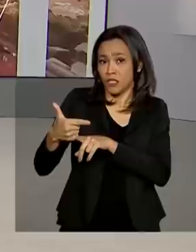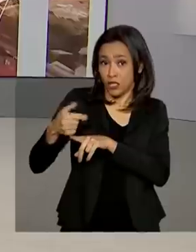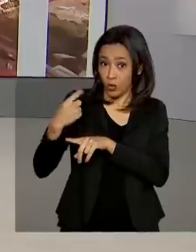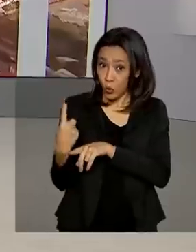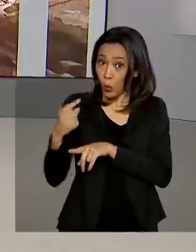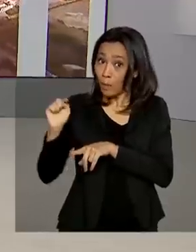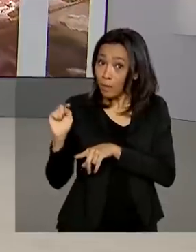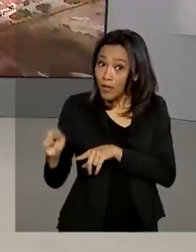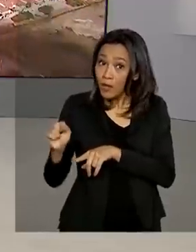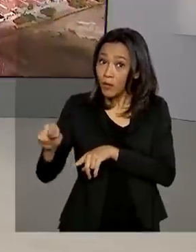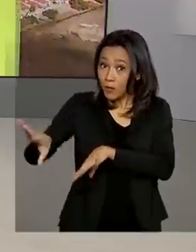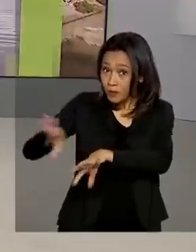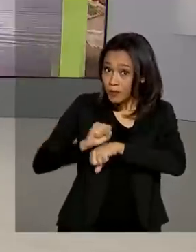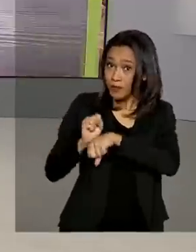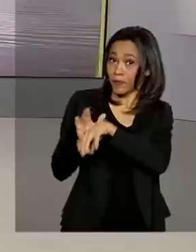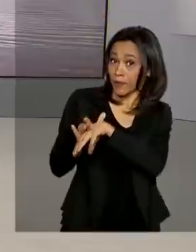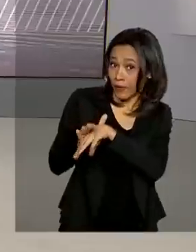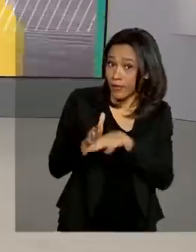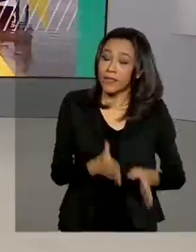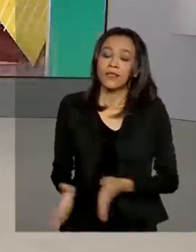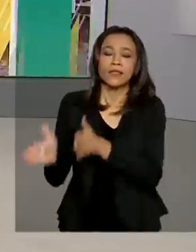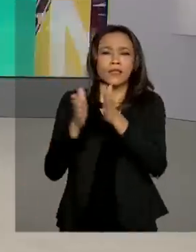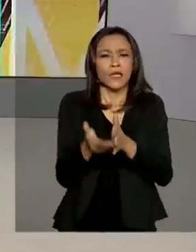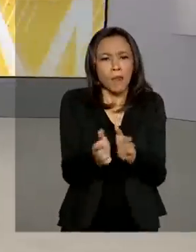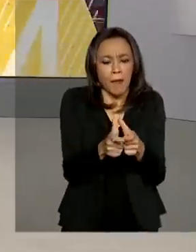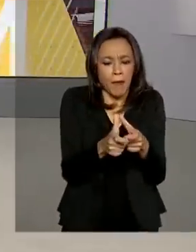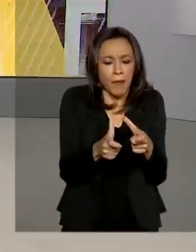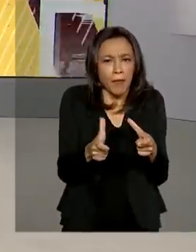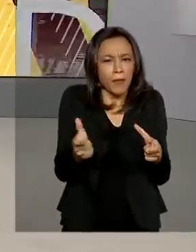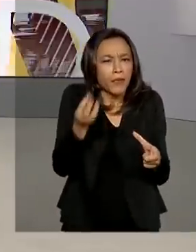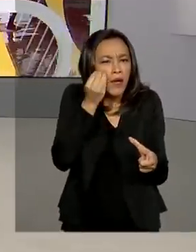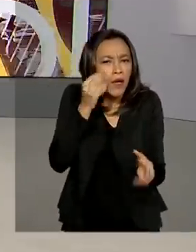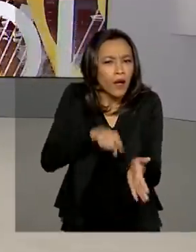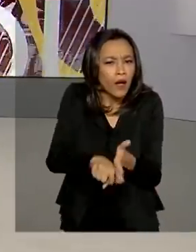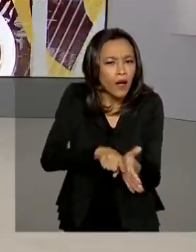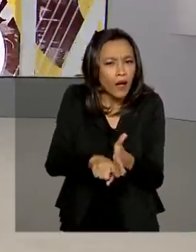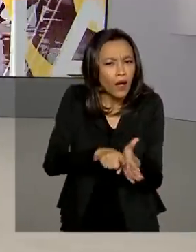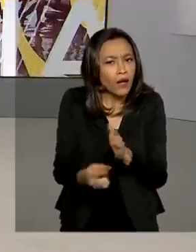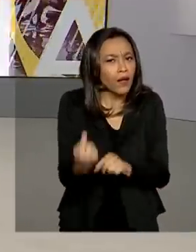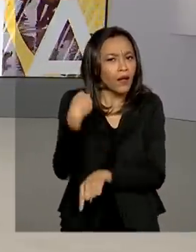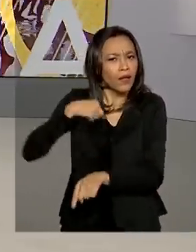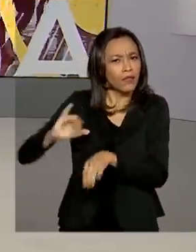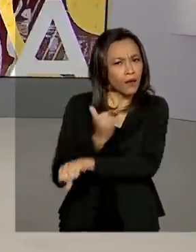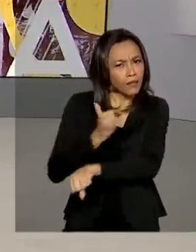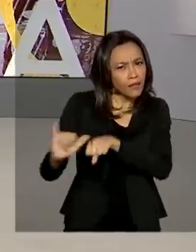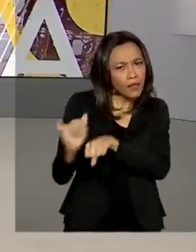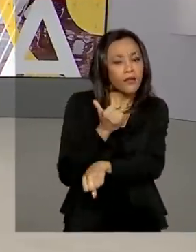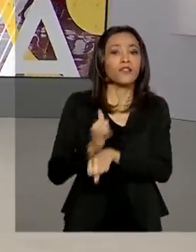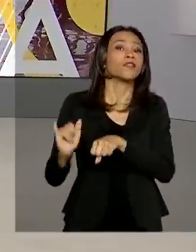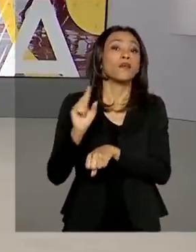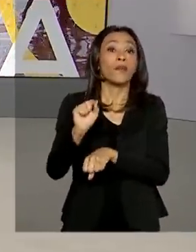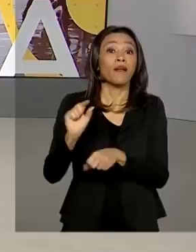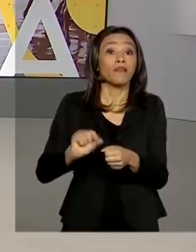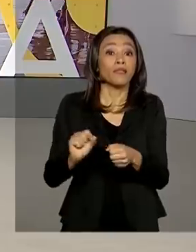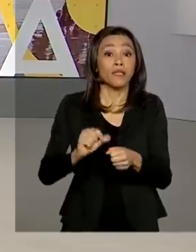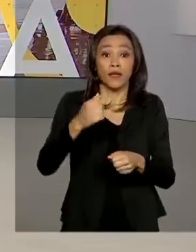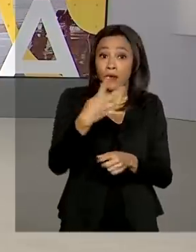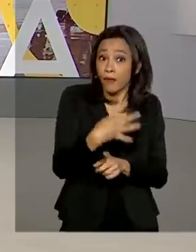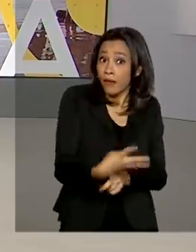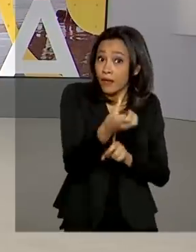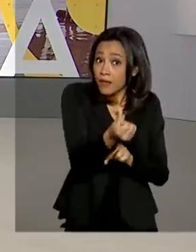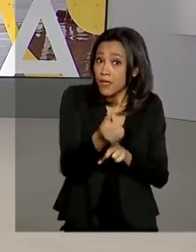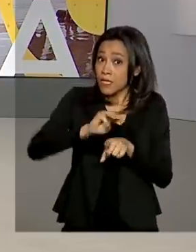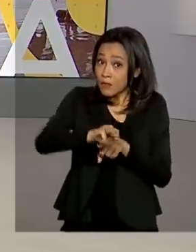E para ampliar o diagnóstico da doença, foi lançada uma estratégia para realizar 46 milhões de